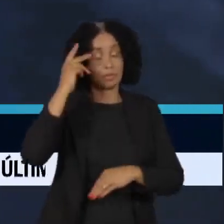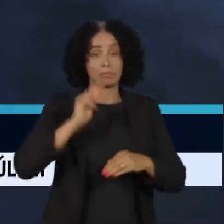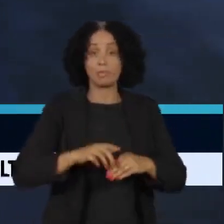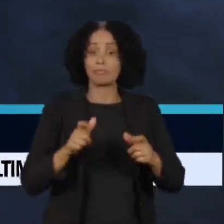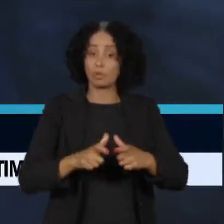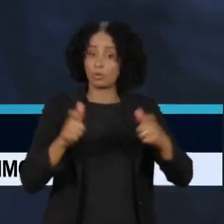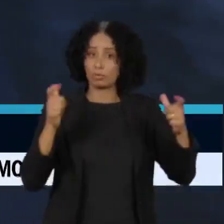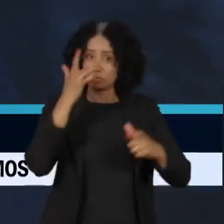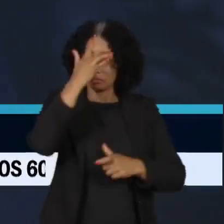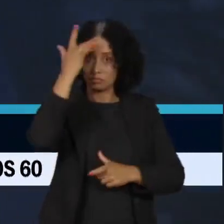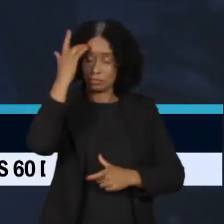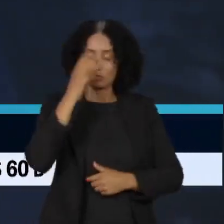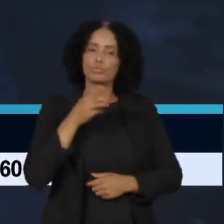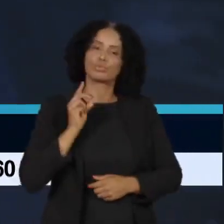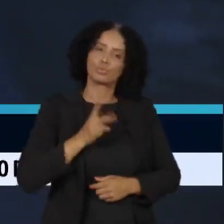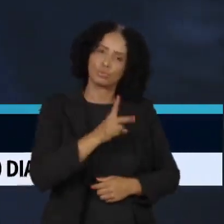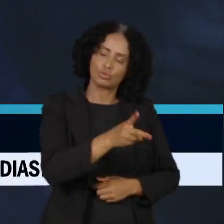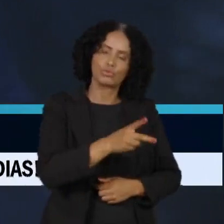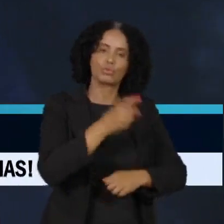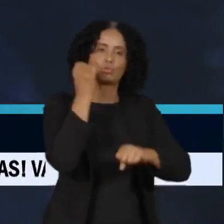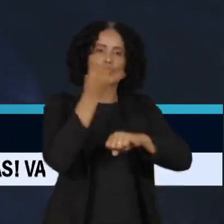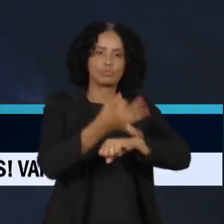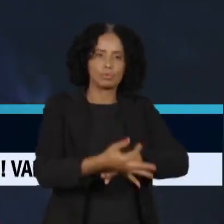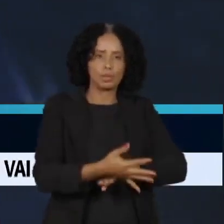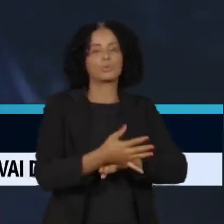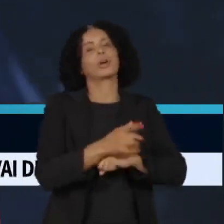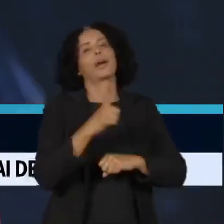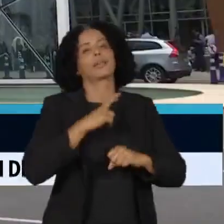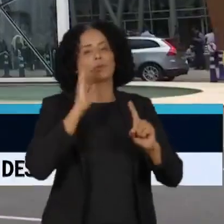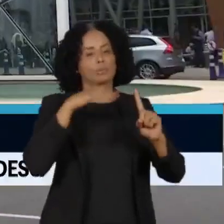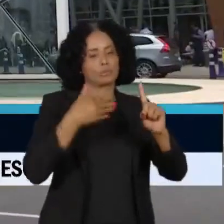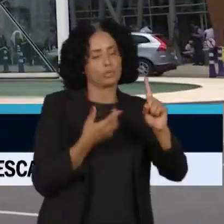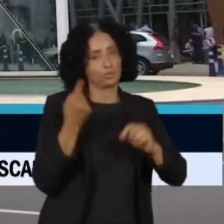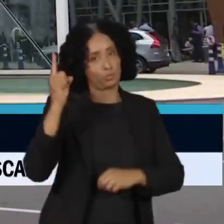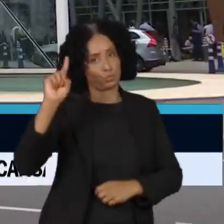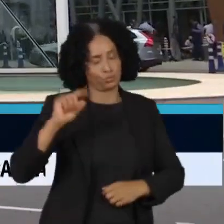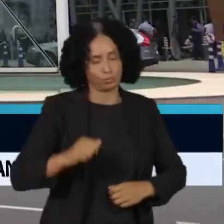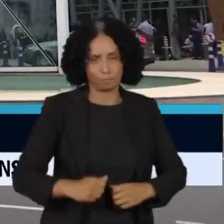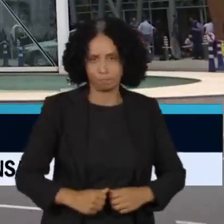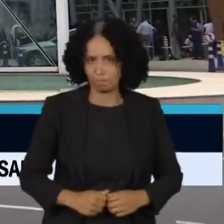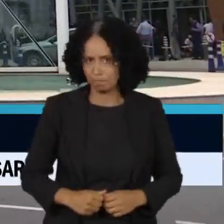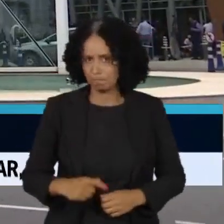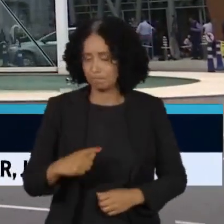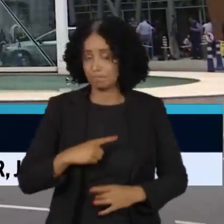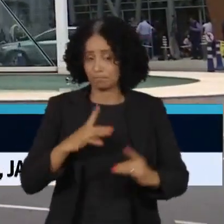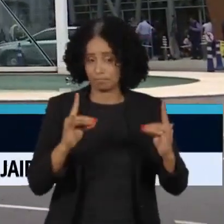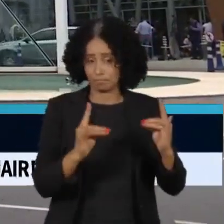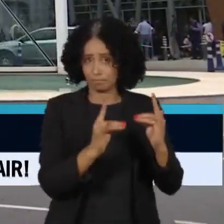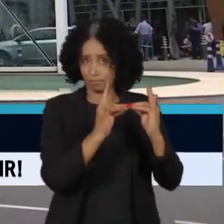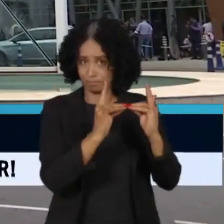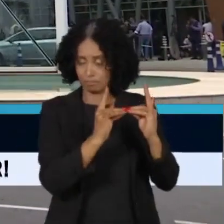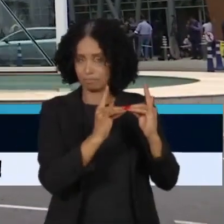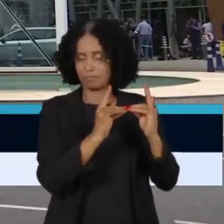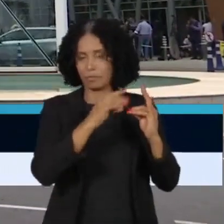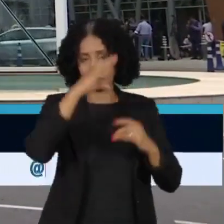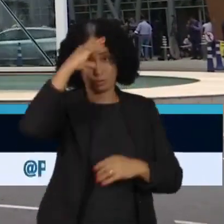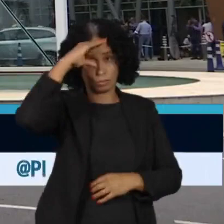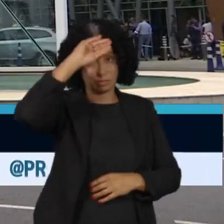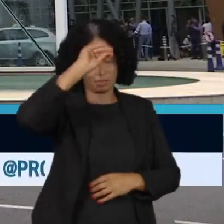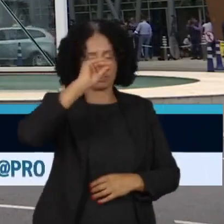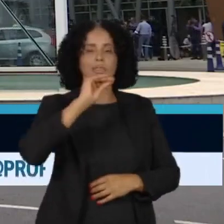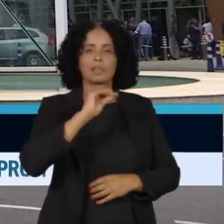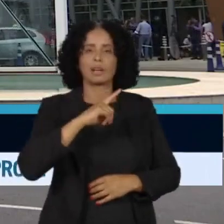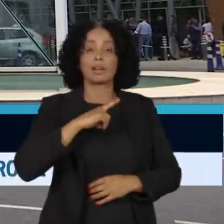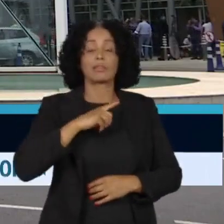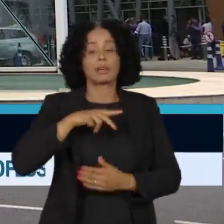está na frente do hospital numa vigília para prestar a última homenagem. O corpo de Edson Arantes do Nascimento continua